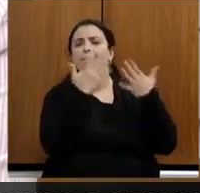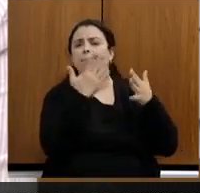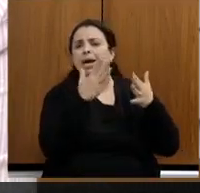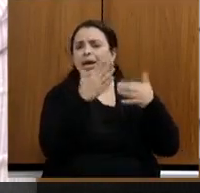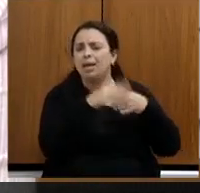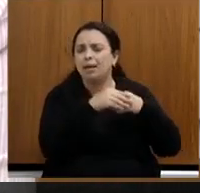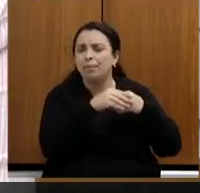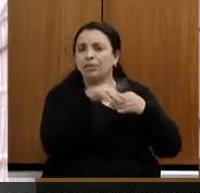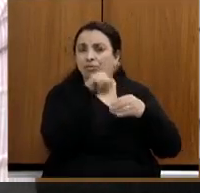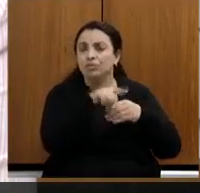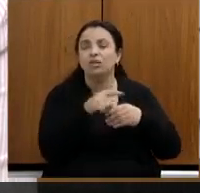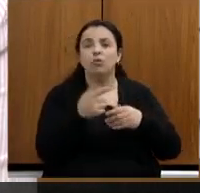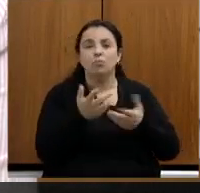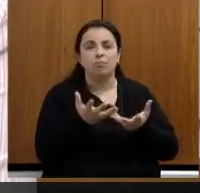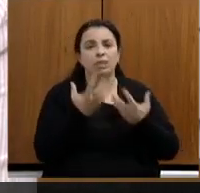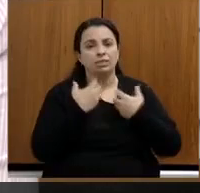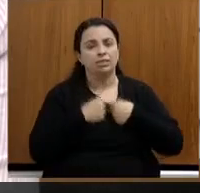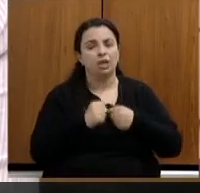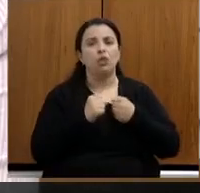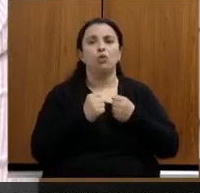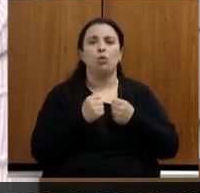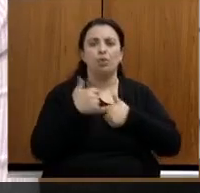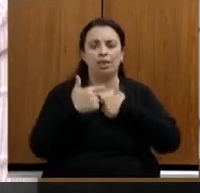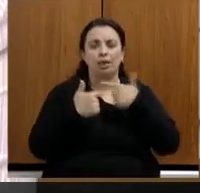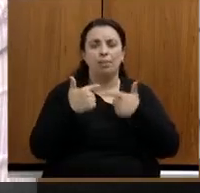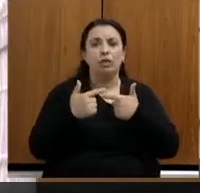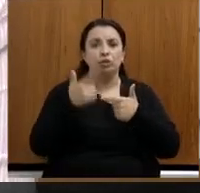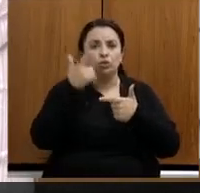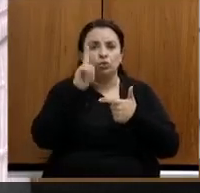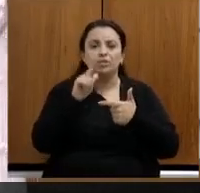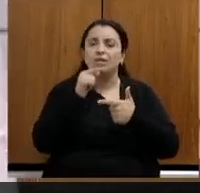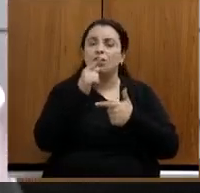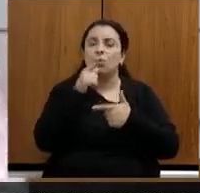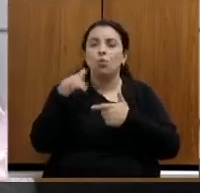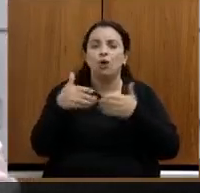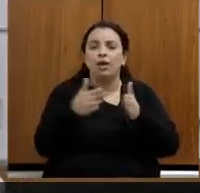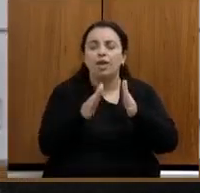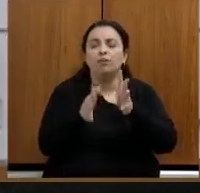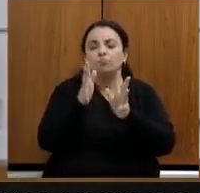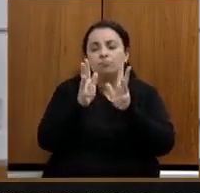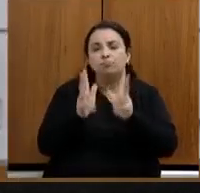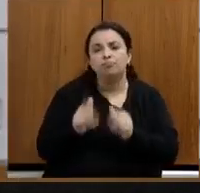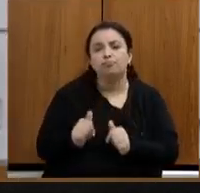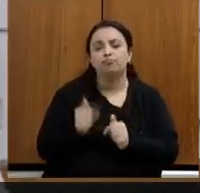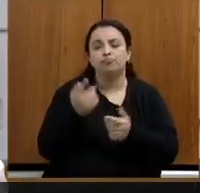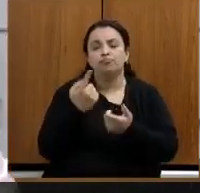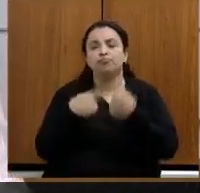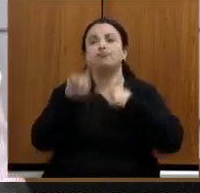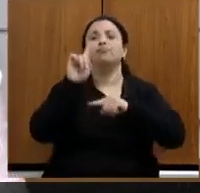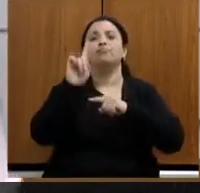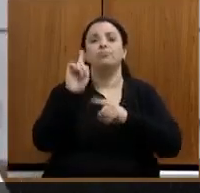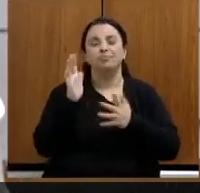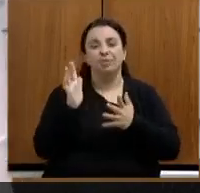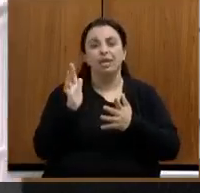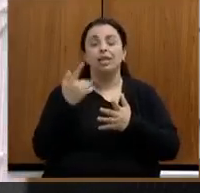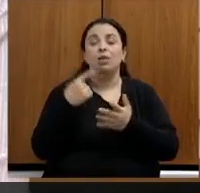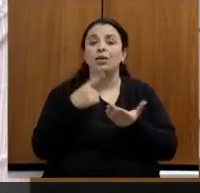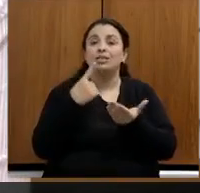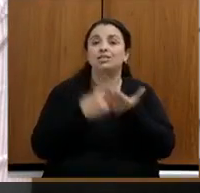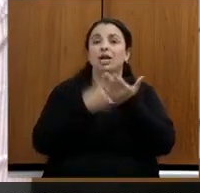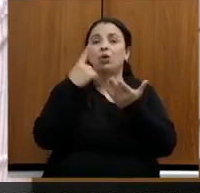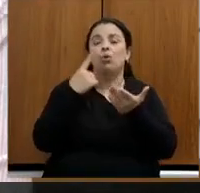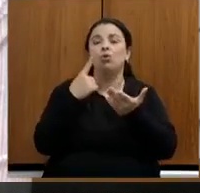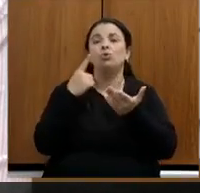do nosso rio que nós perdemos é a nossa vida então essa repactuação com relação ao acordo da Samarco é